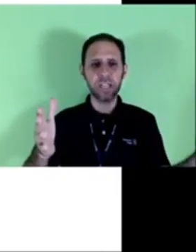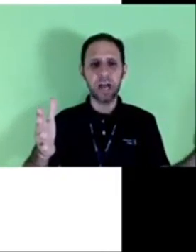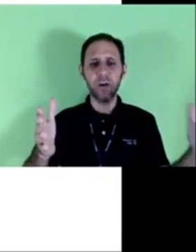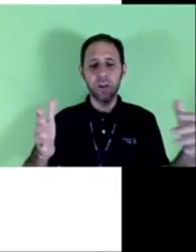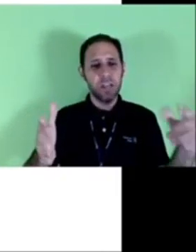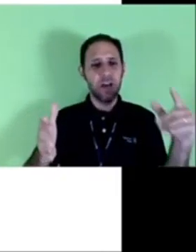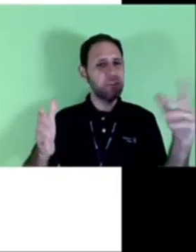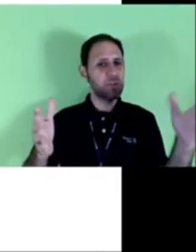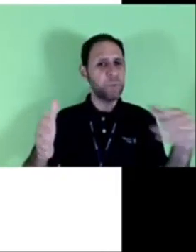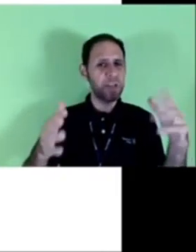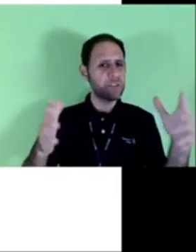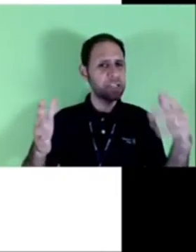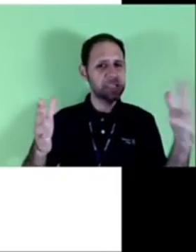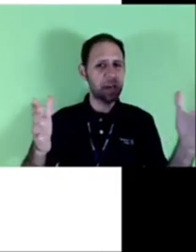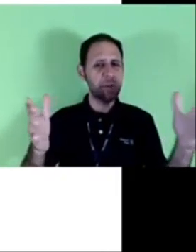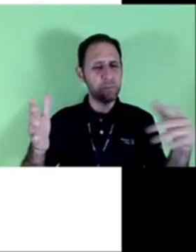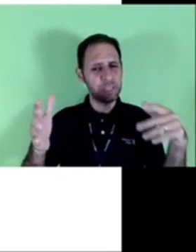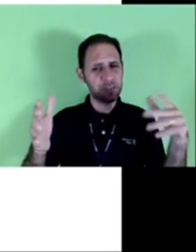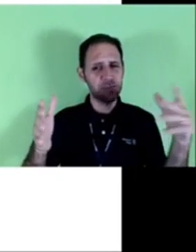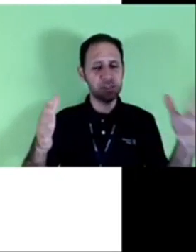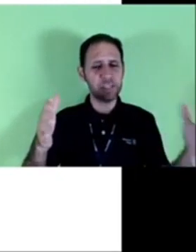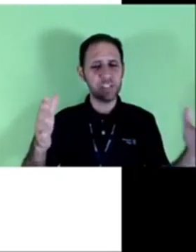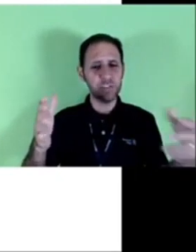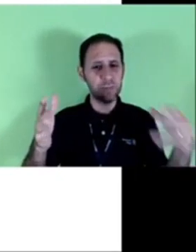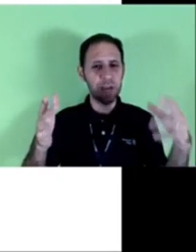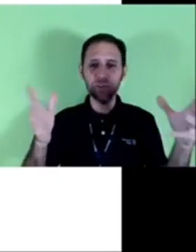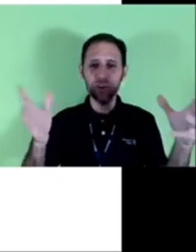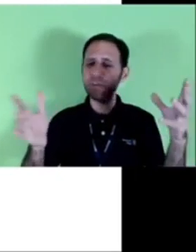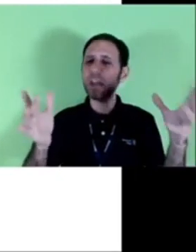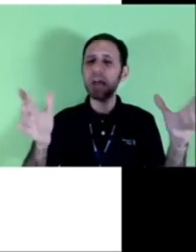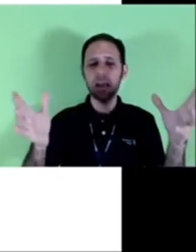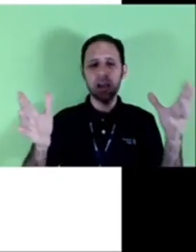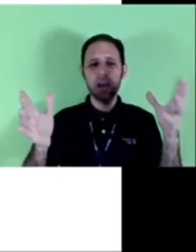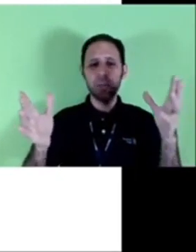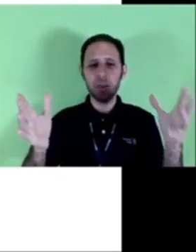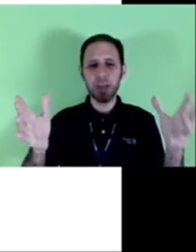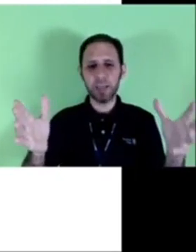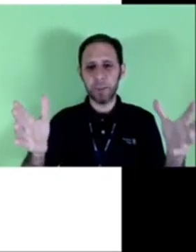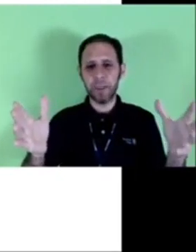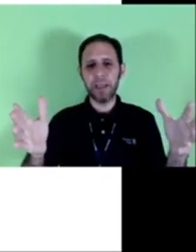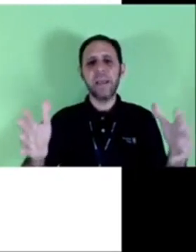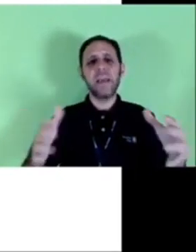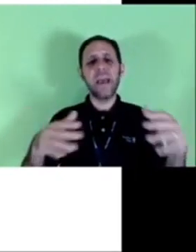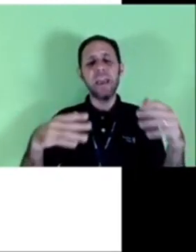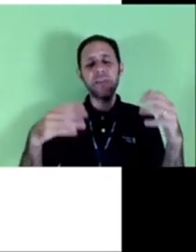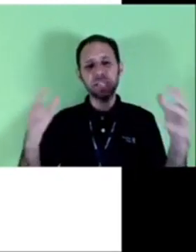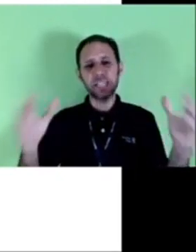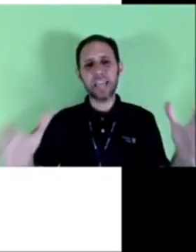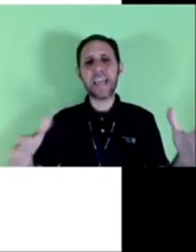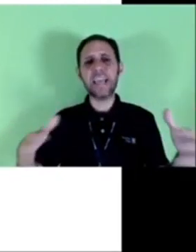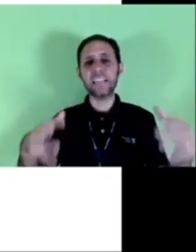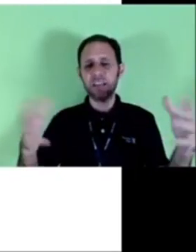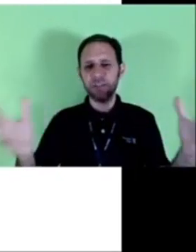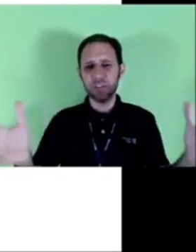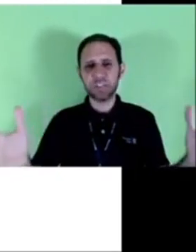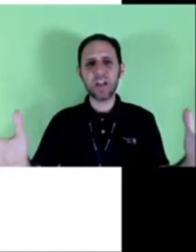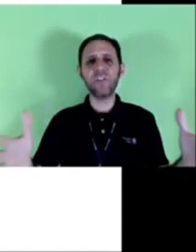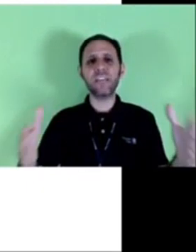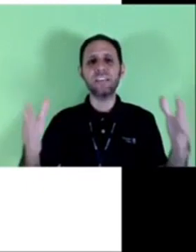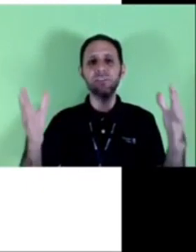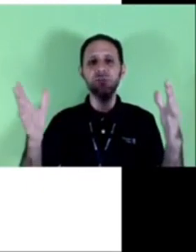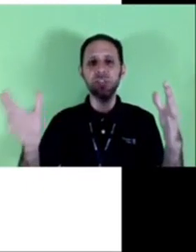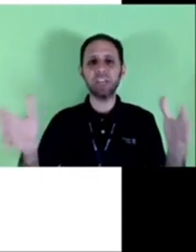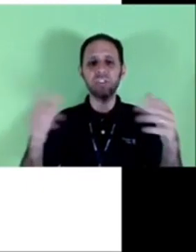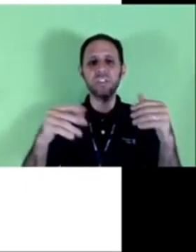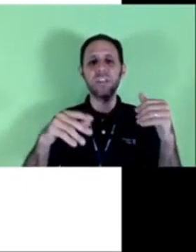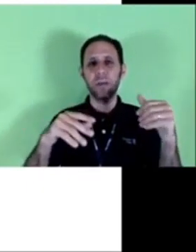digital aviso prévio quem sabe é uma das coisas que a gente mais ouve falar por aí e aí você tem aqueles avisos que